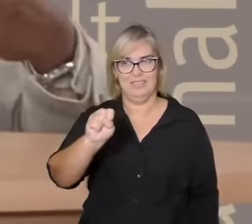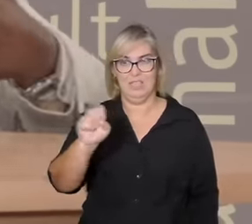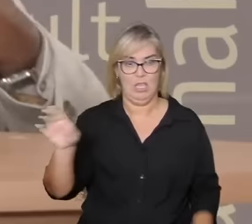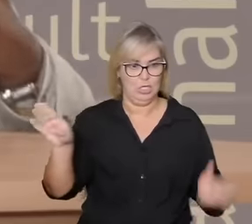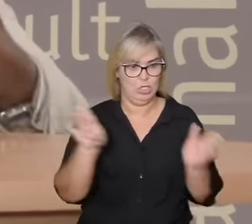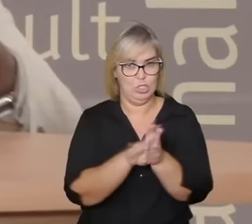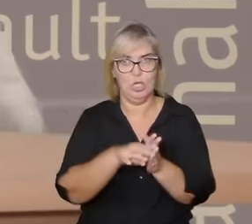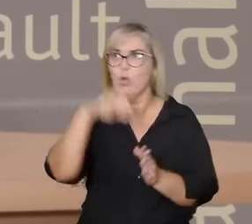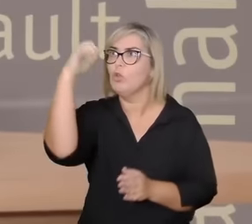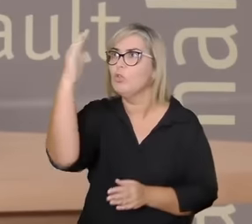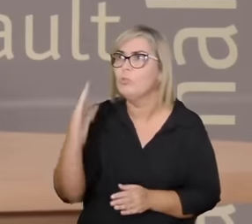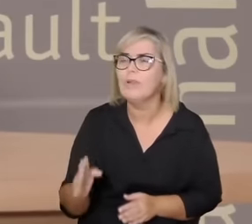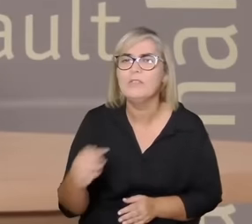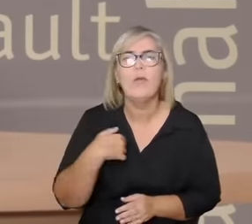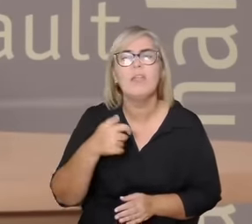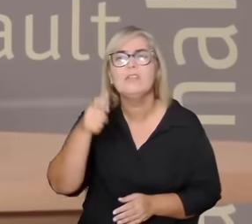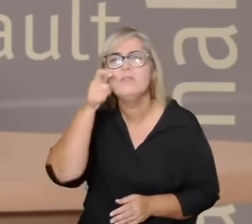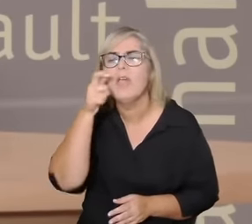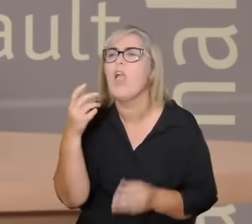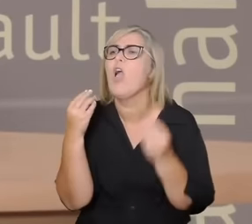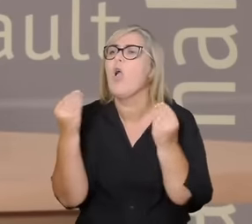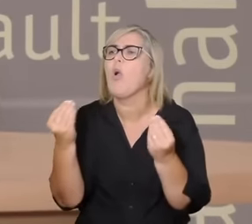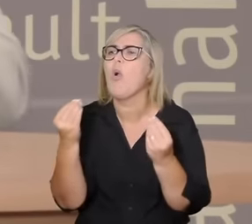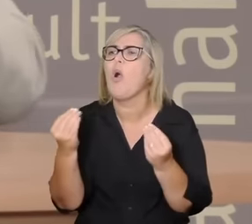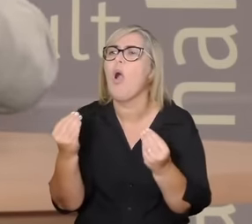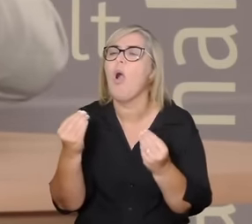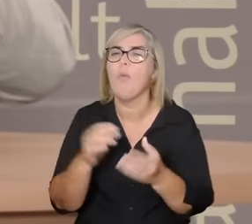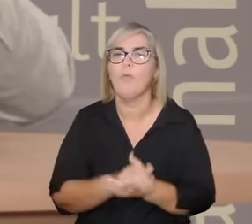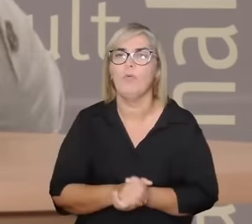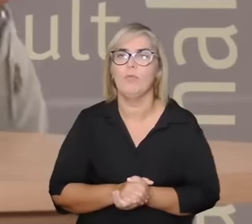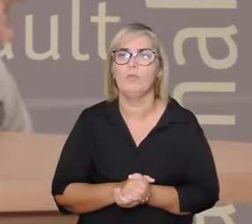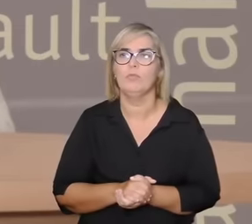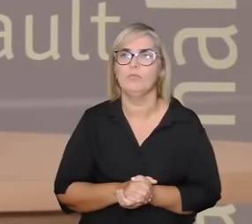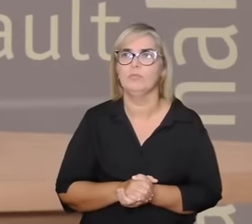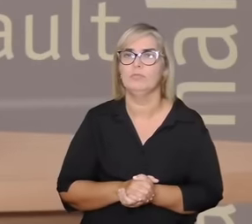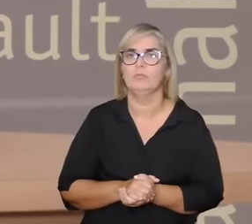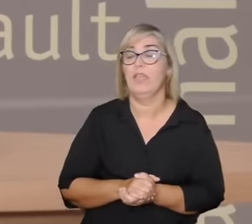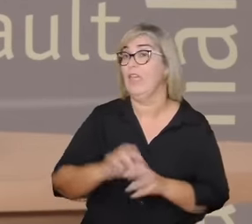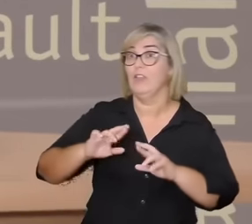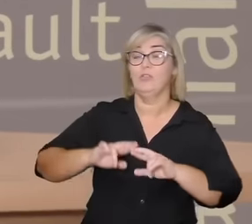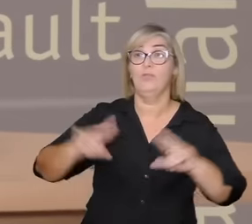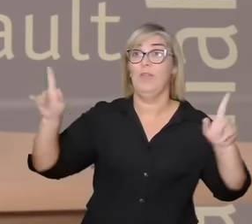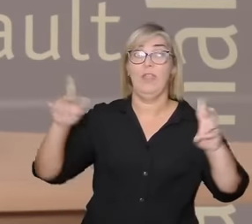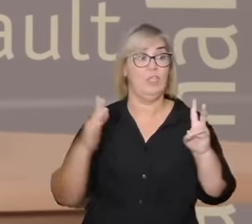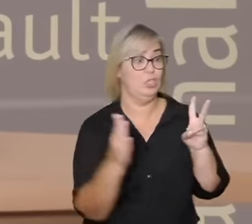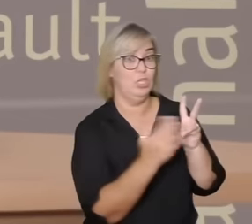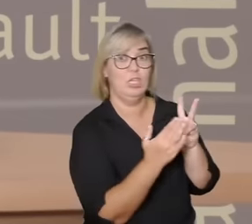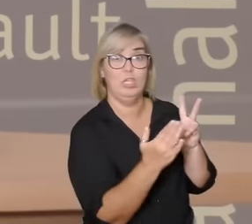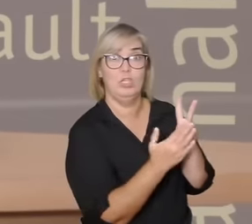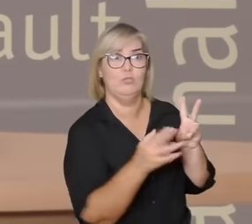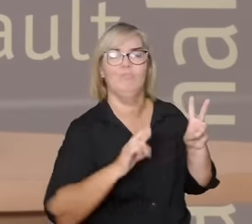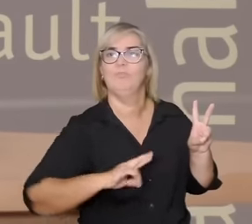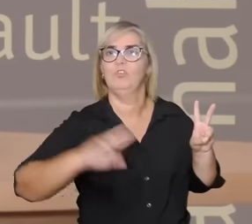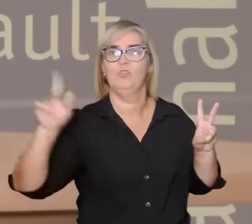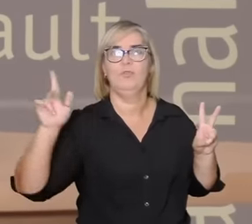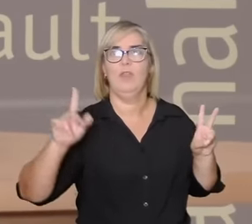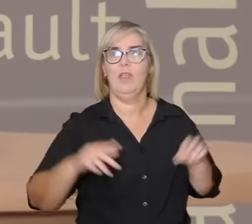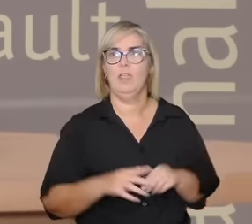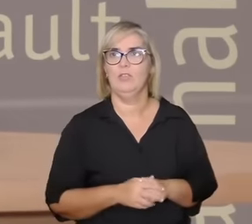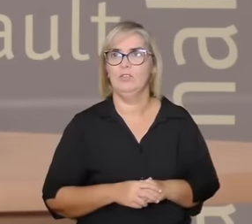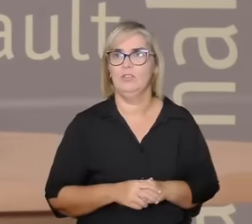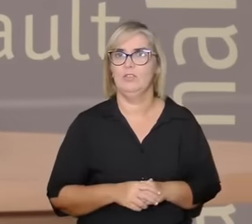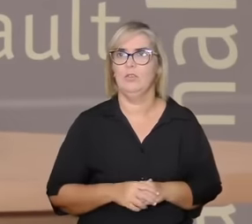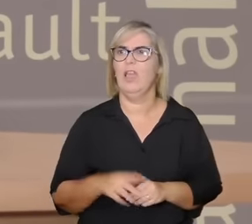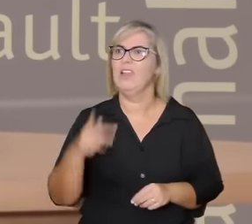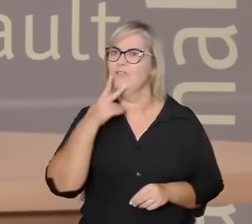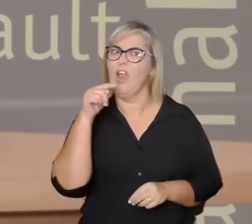não eram relações monogâmicas as relações começavam terminavam tinham outros arranjos familiares e aquilo assustou falou